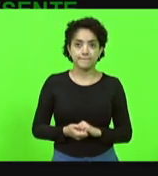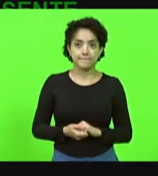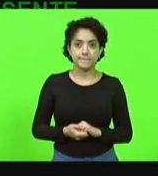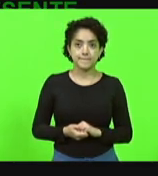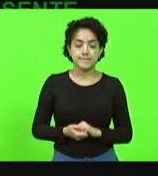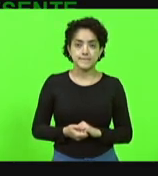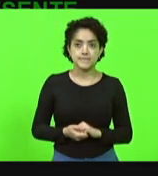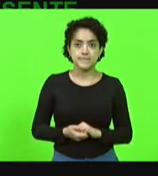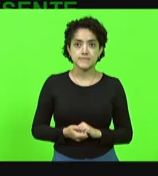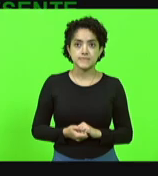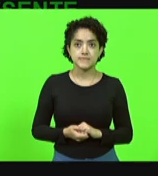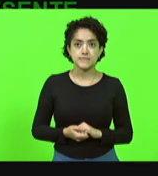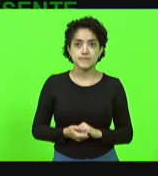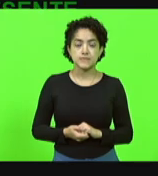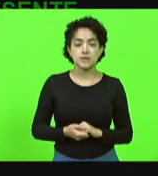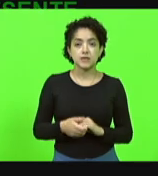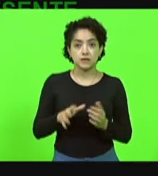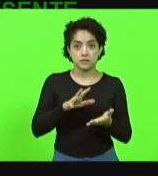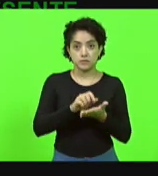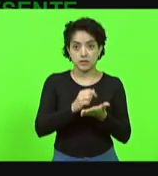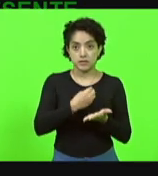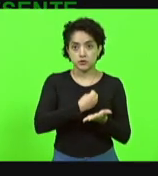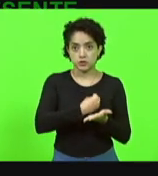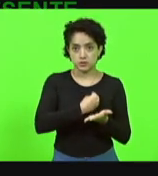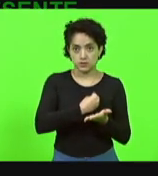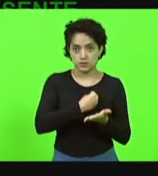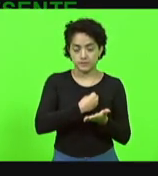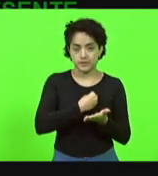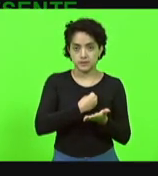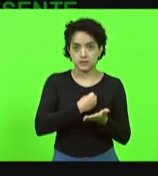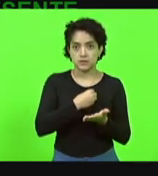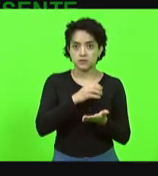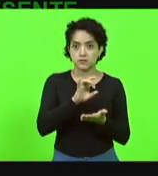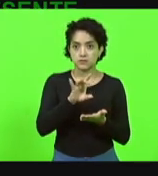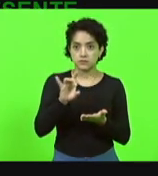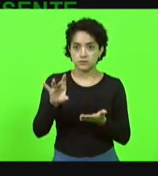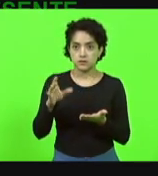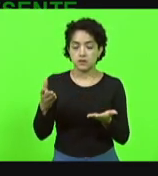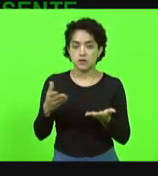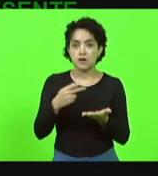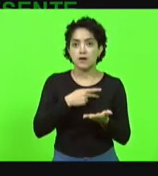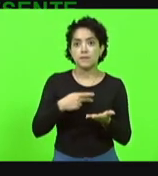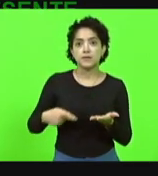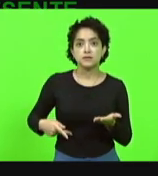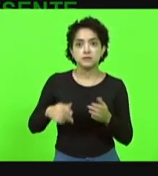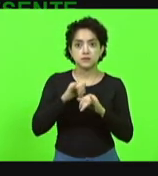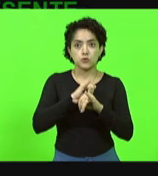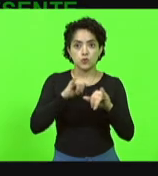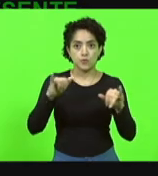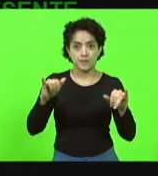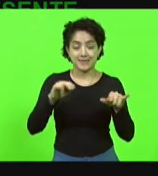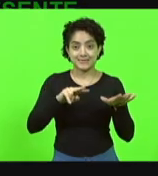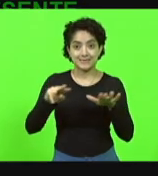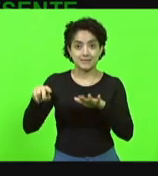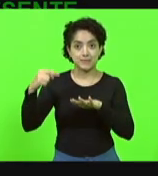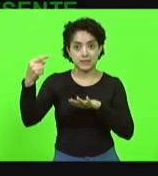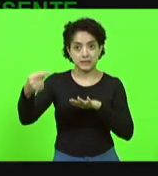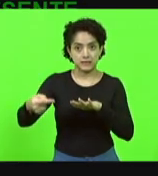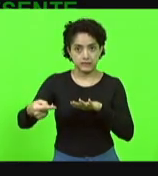Ao tempo que todos vão registrando suas presenças, esta presidência comunica que na semana que vem,